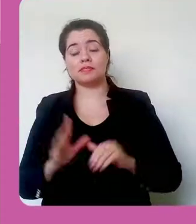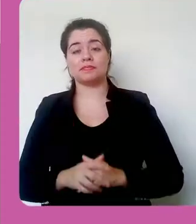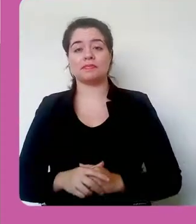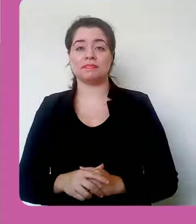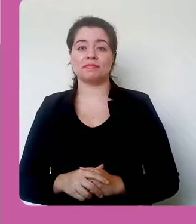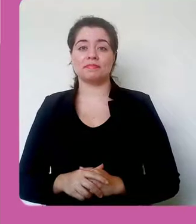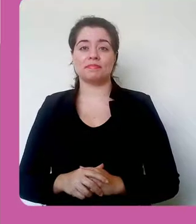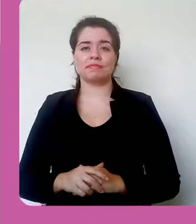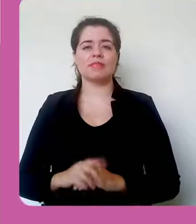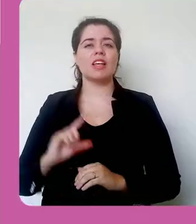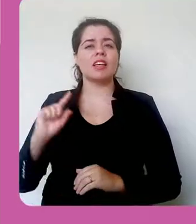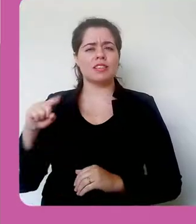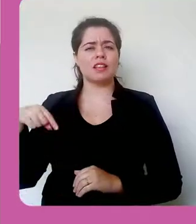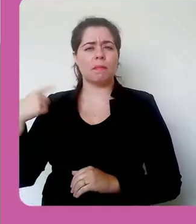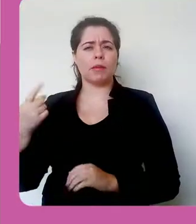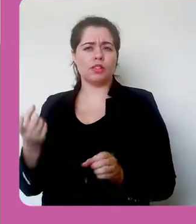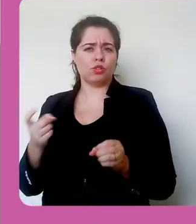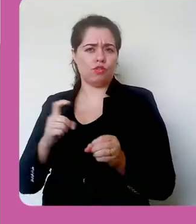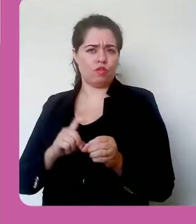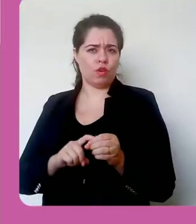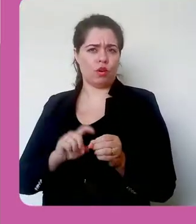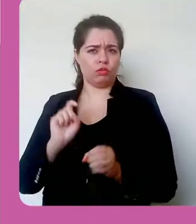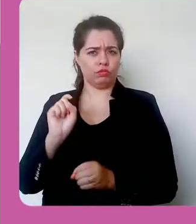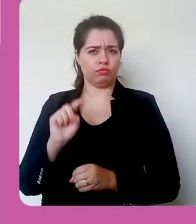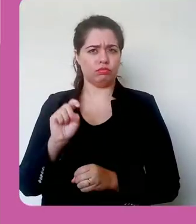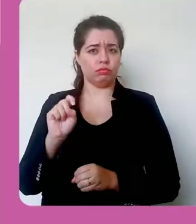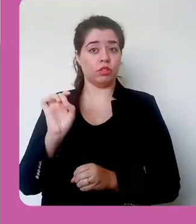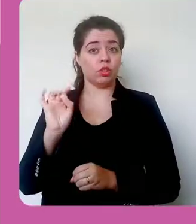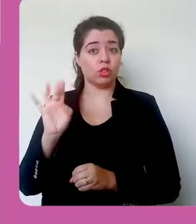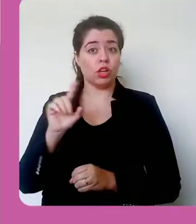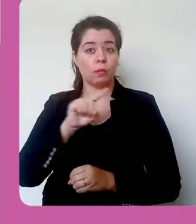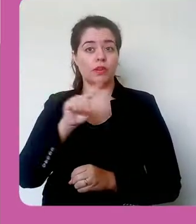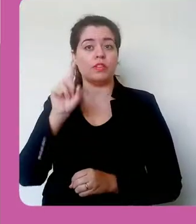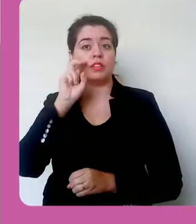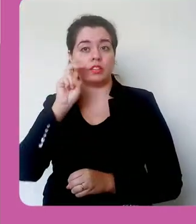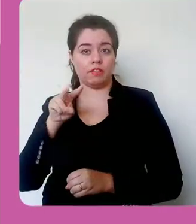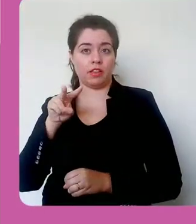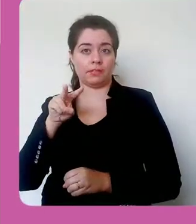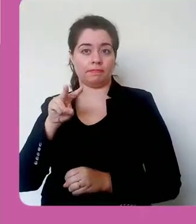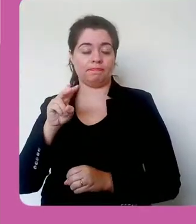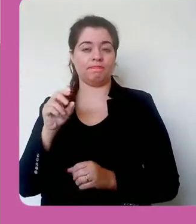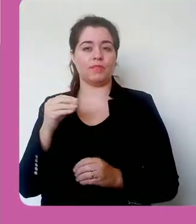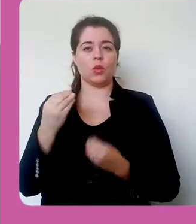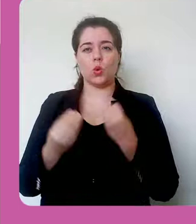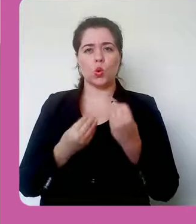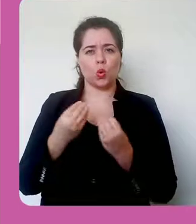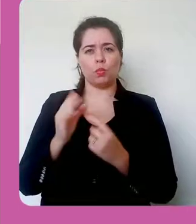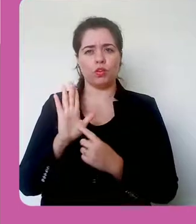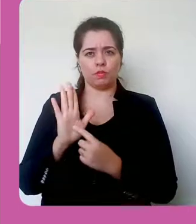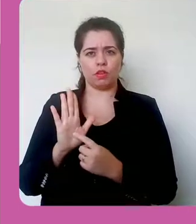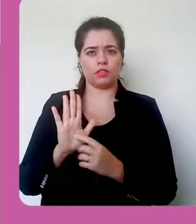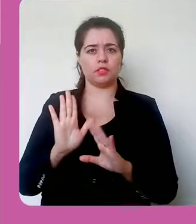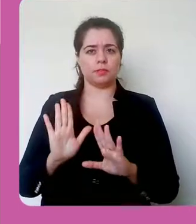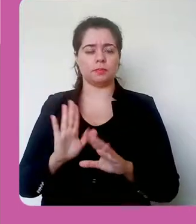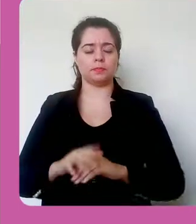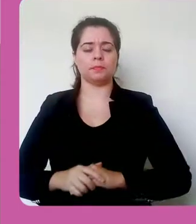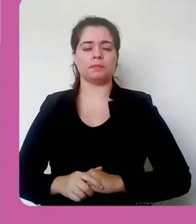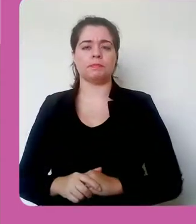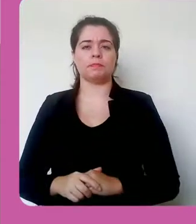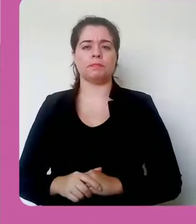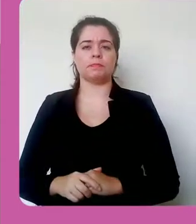vocês verem como é estranho o eu estou falando. Então, vamos clicar aqui, primeiro, em salvar e mostrar.